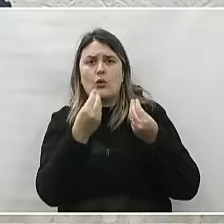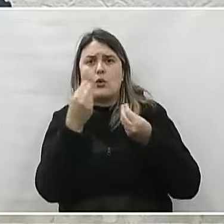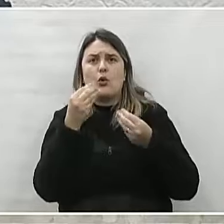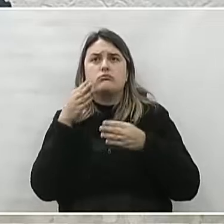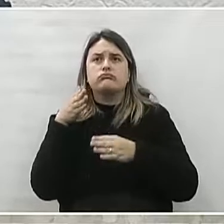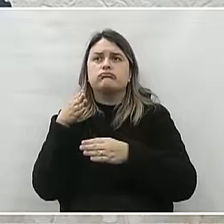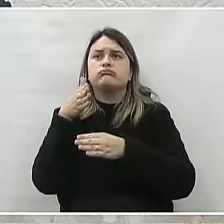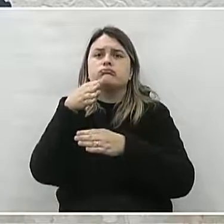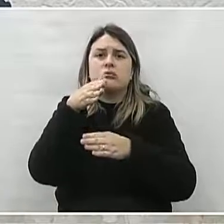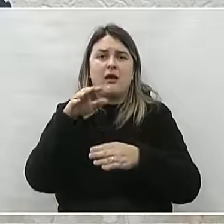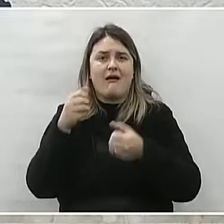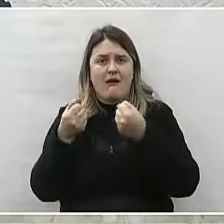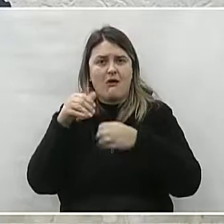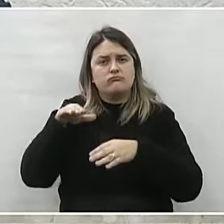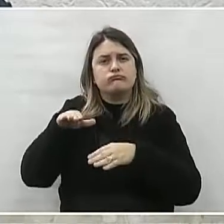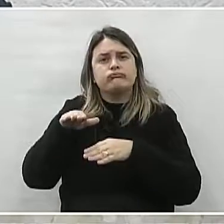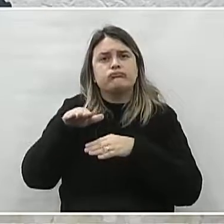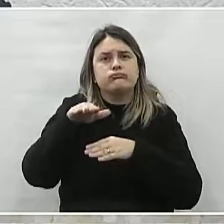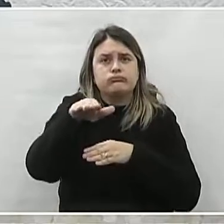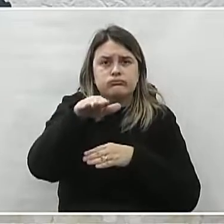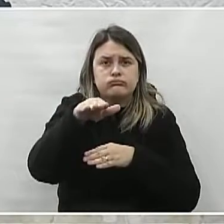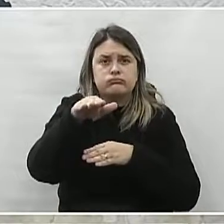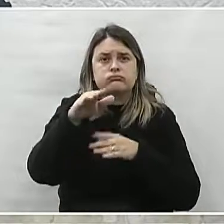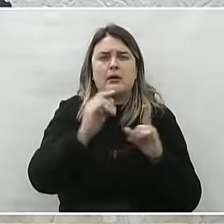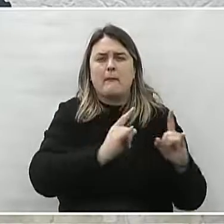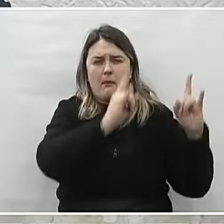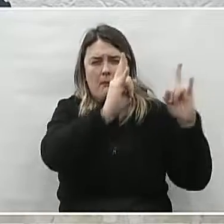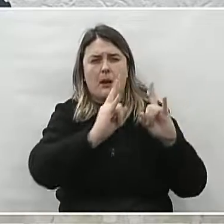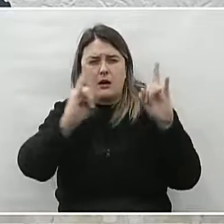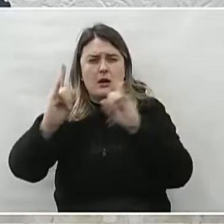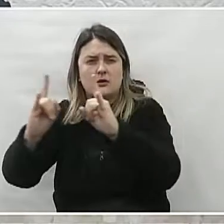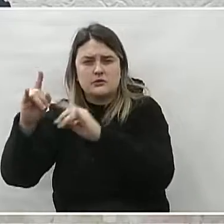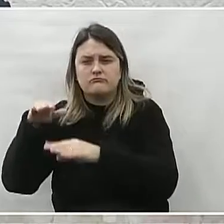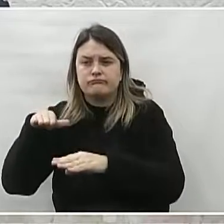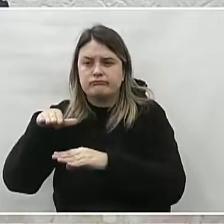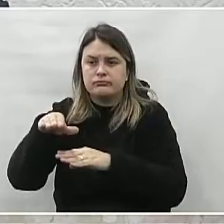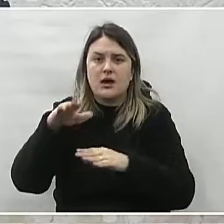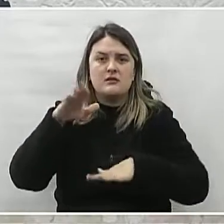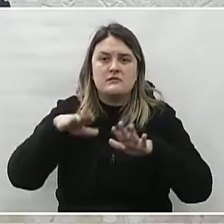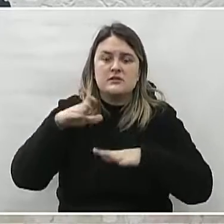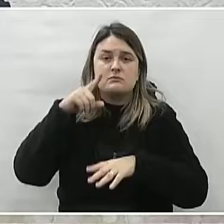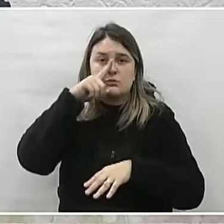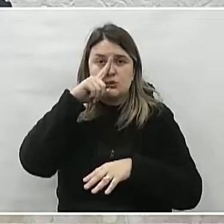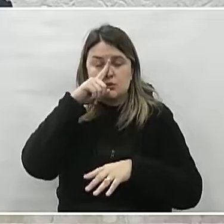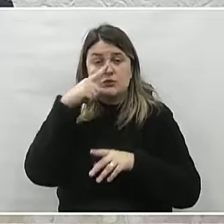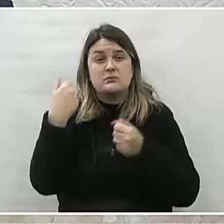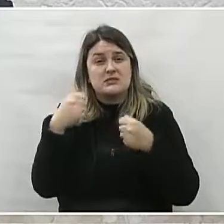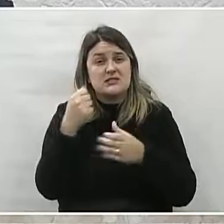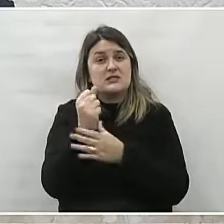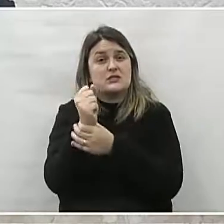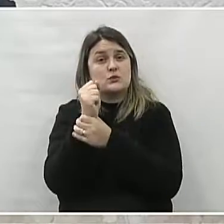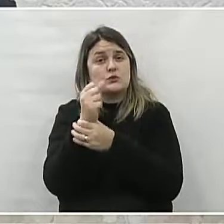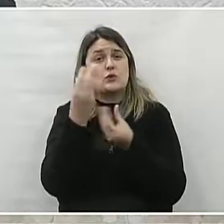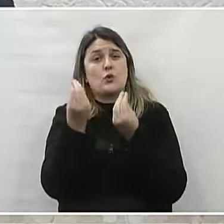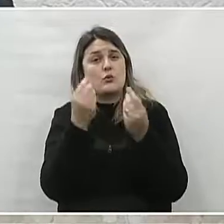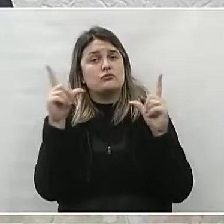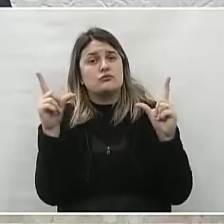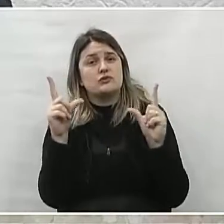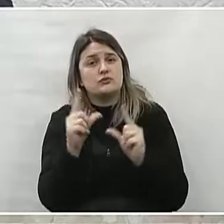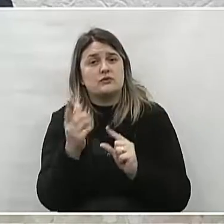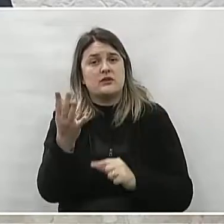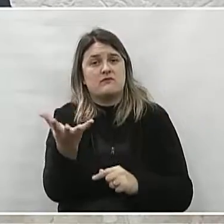e saída dos carros do condomínio. Por isso, é necessário adotar mecanismos de segurança para diminuir